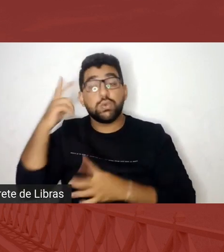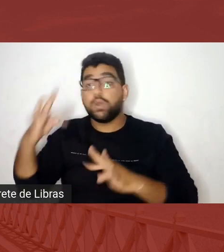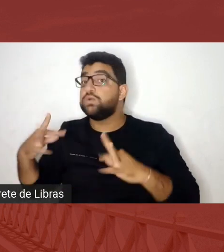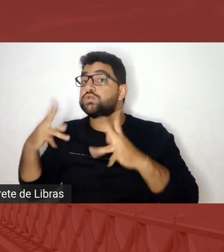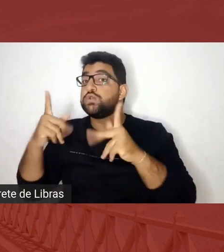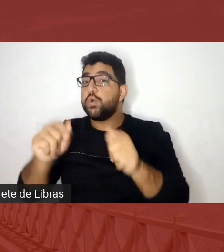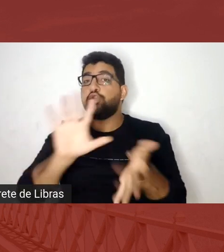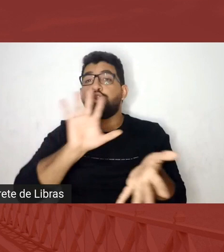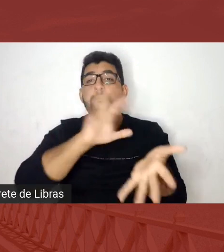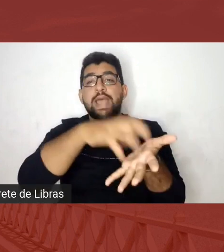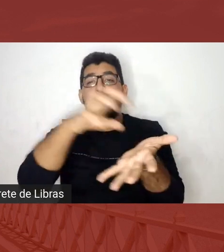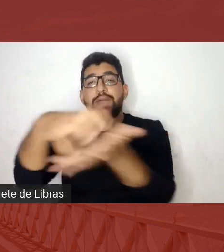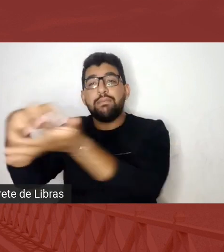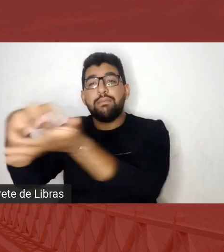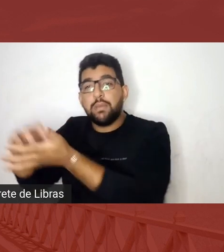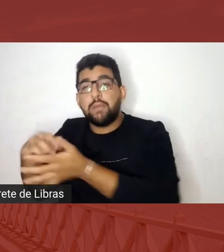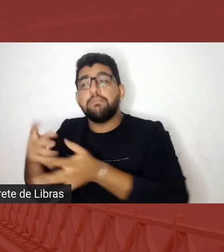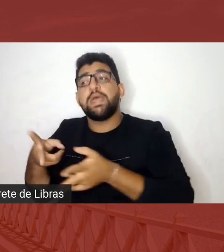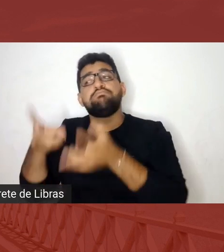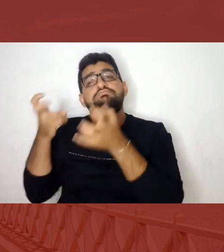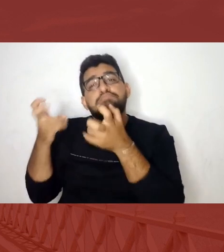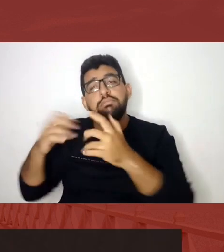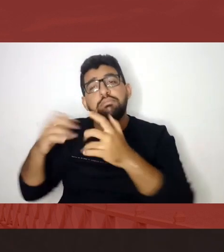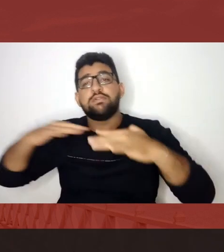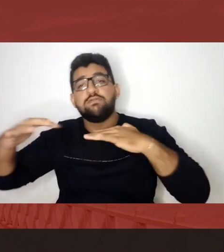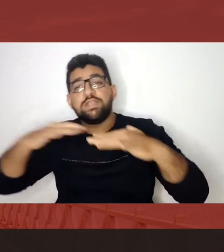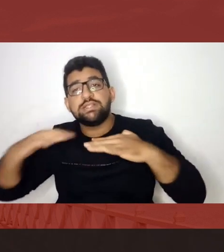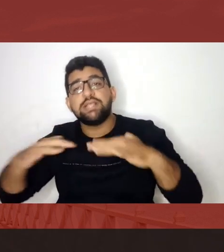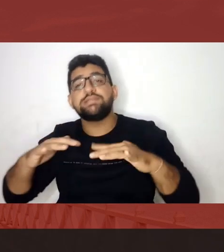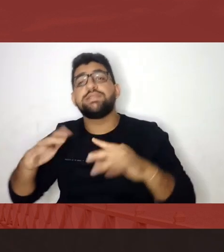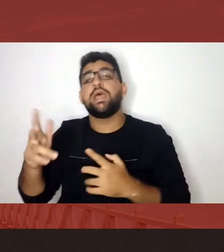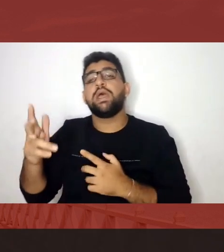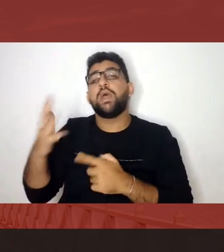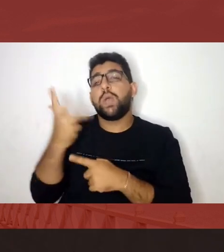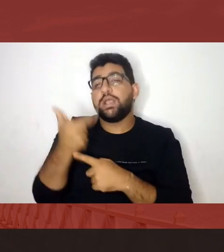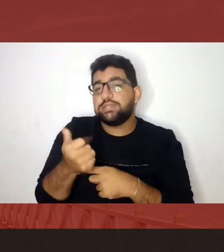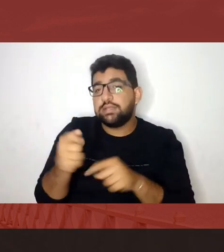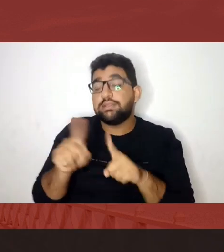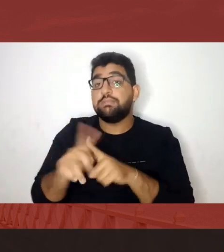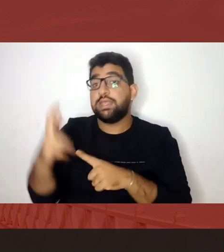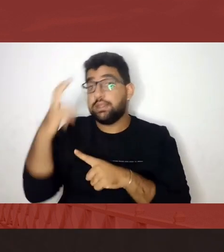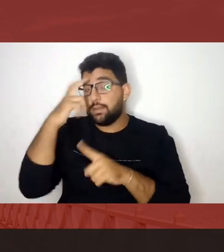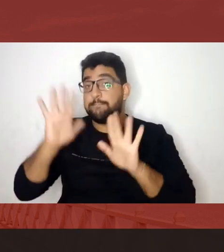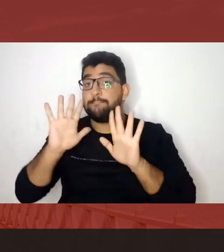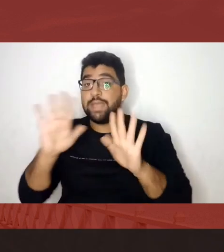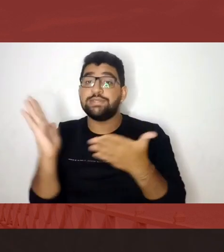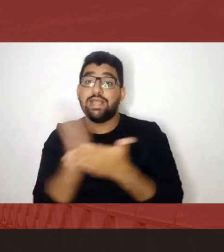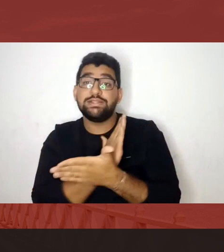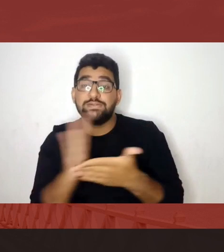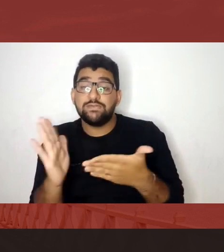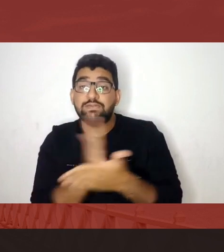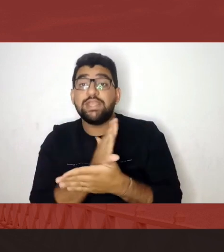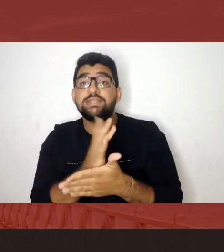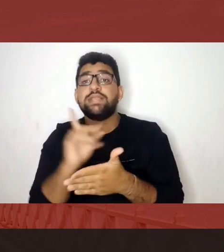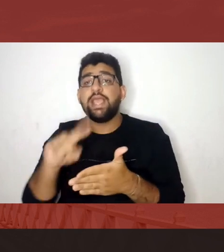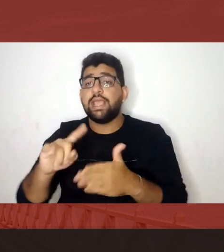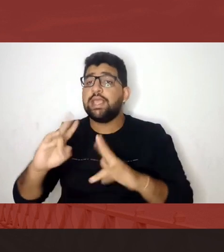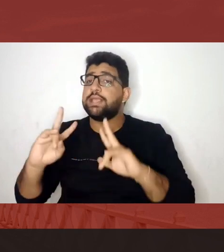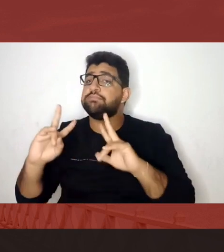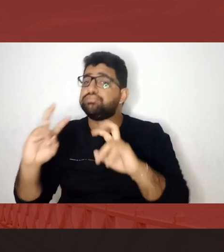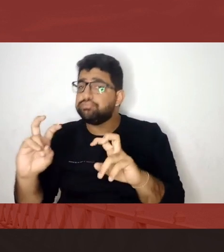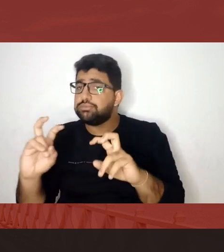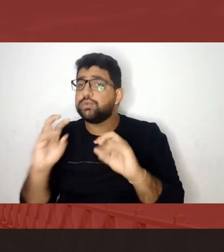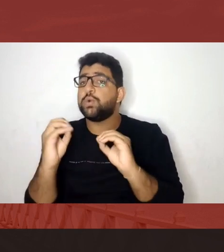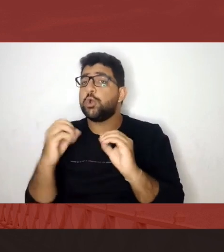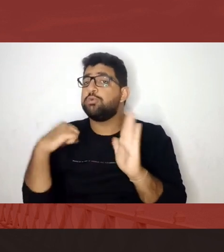manifestações artísticas que compõem a cultura e que, por vezes, são tomadas como patrimônio ou